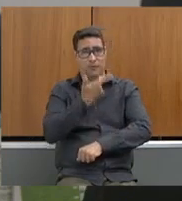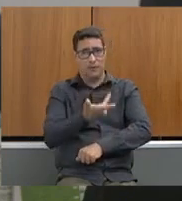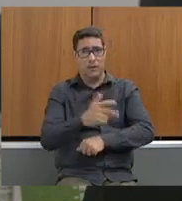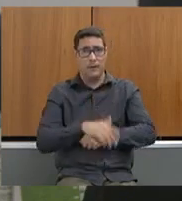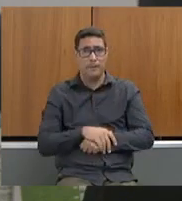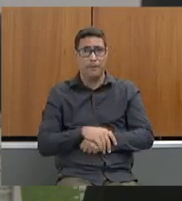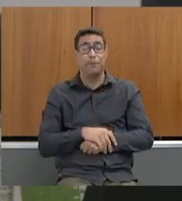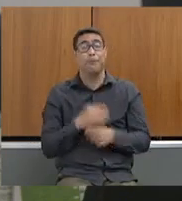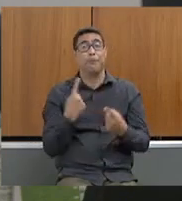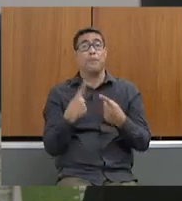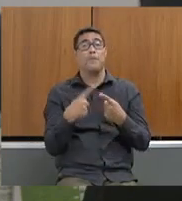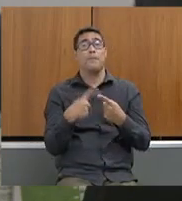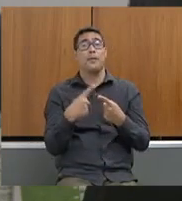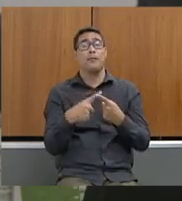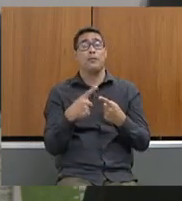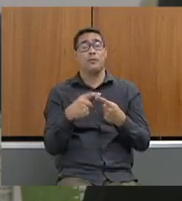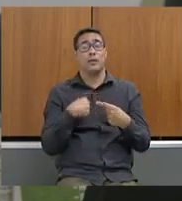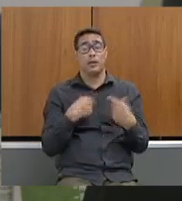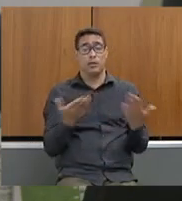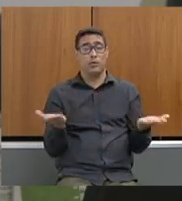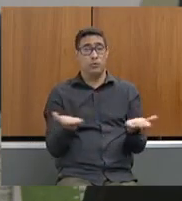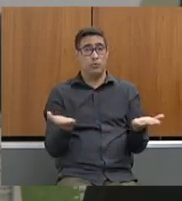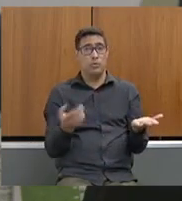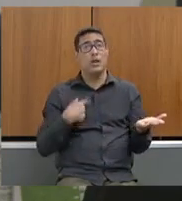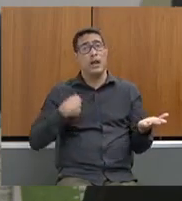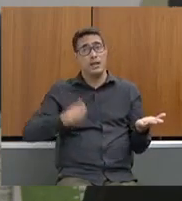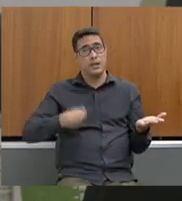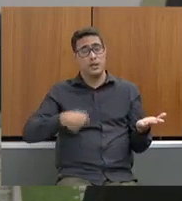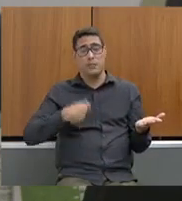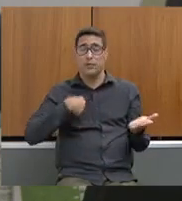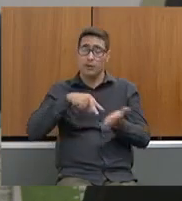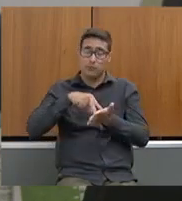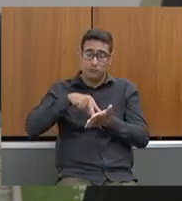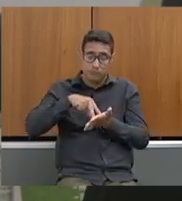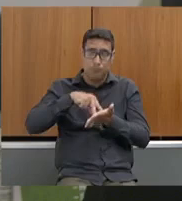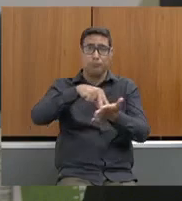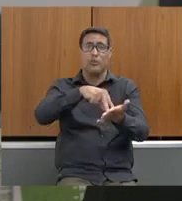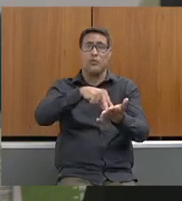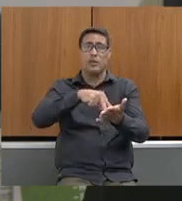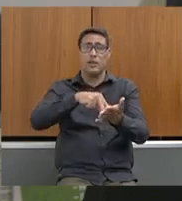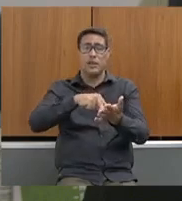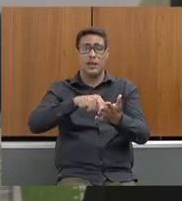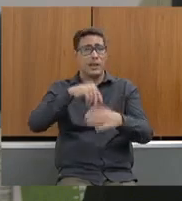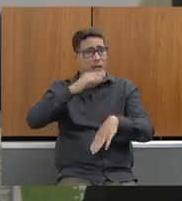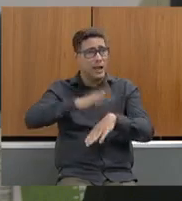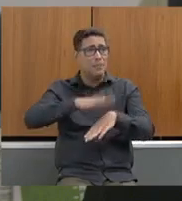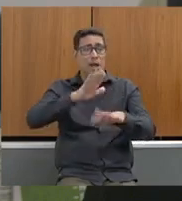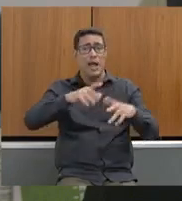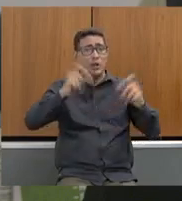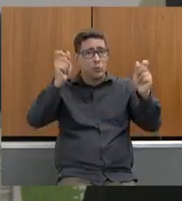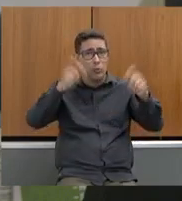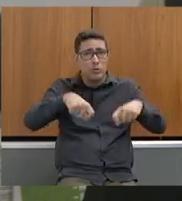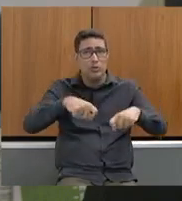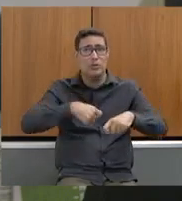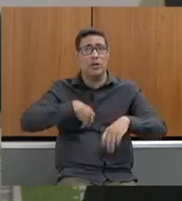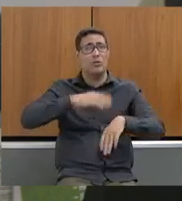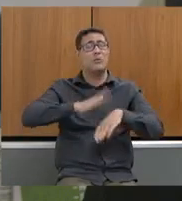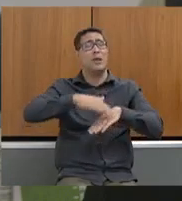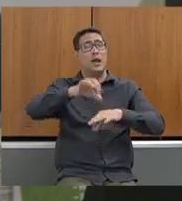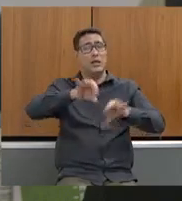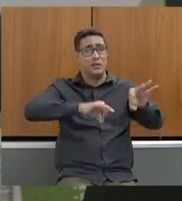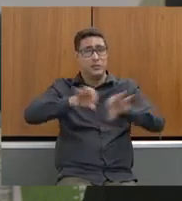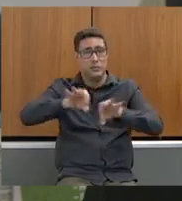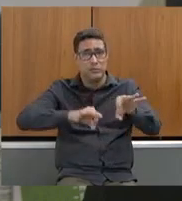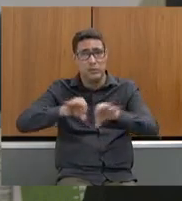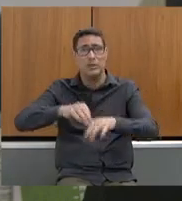Porque nós temos que, hoje, fortalecer esses servidores, dar mais estrutura, dar mais aparato técnico, dar